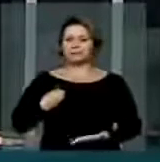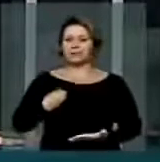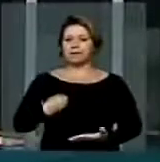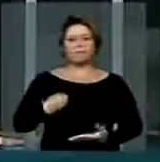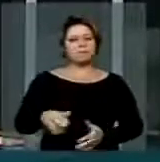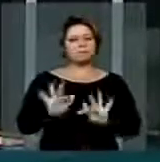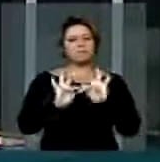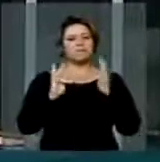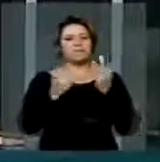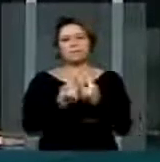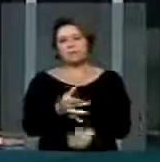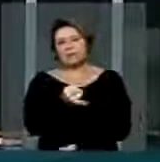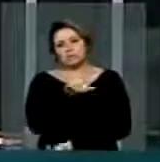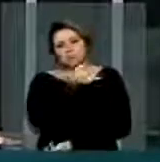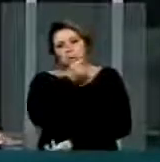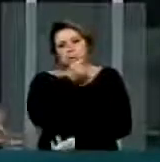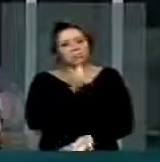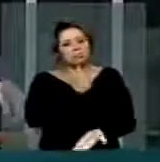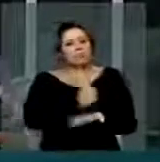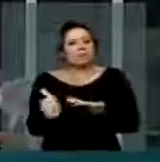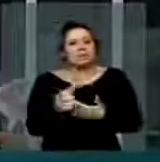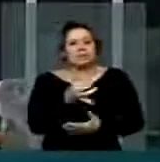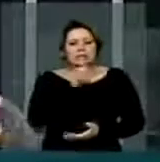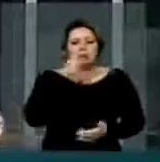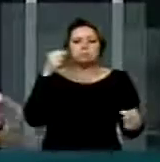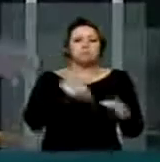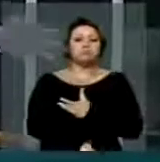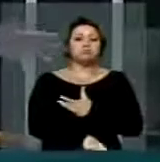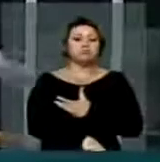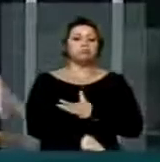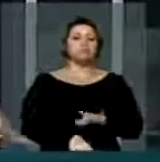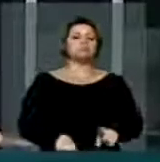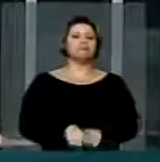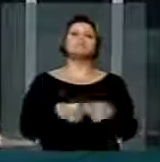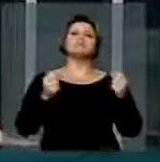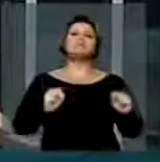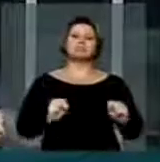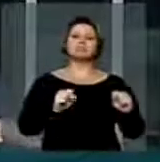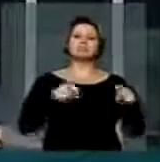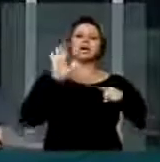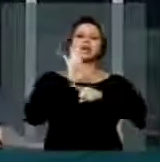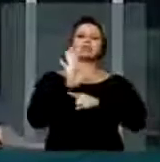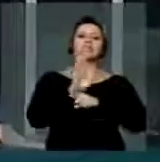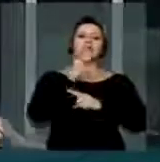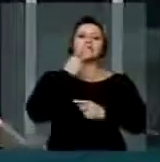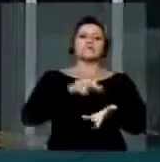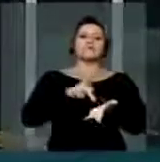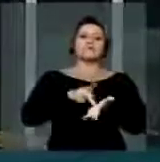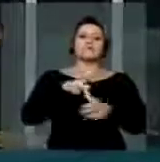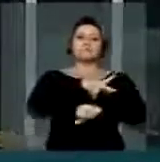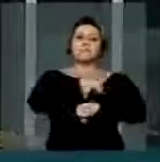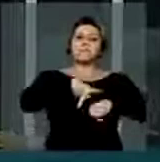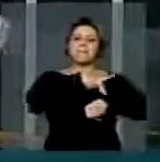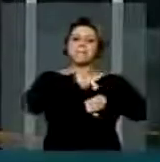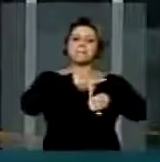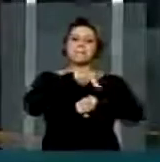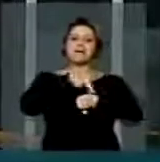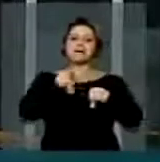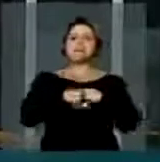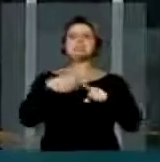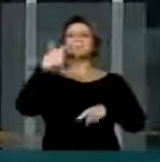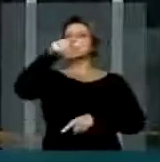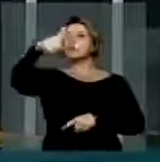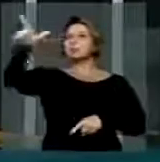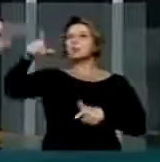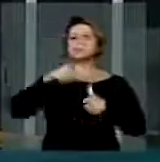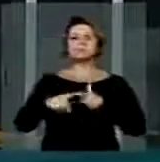as famílias sequelas irreparáveis. Então, que nós possamos nos somar, para que verdadeiramente esse país possa trabalhar para que outras